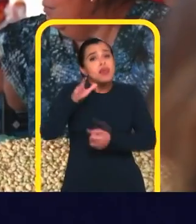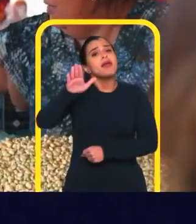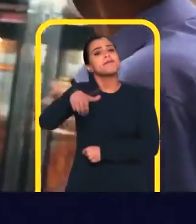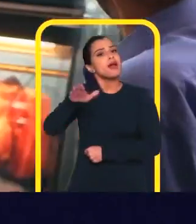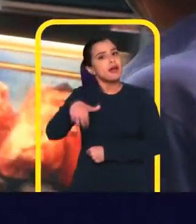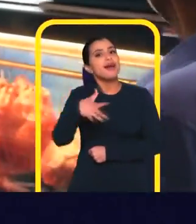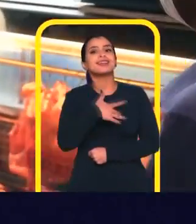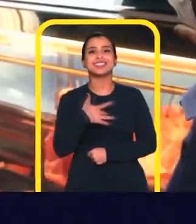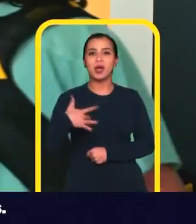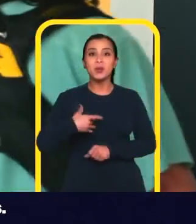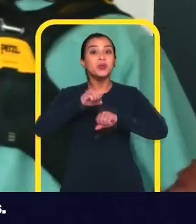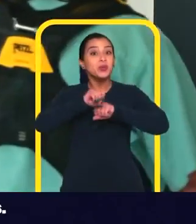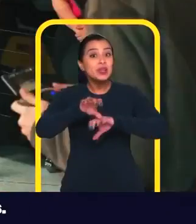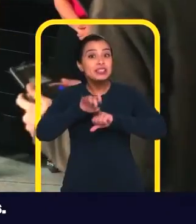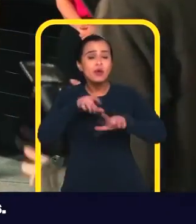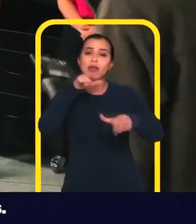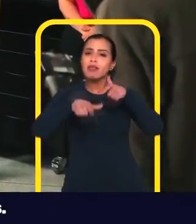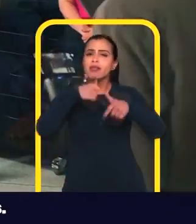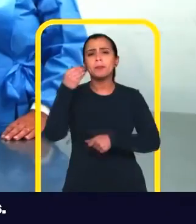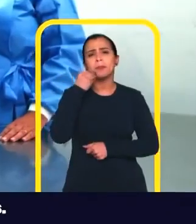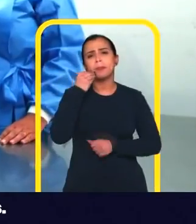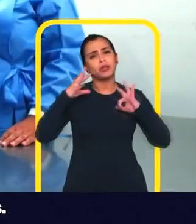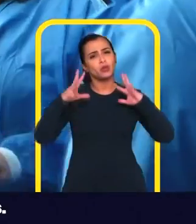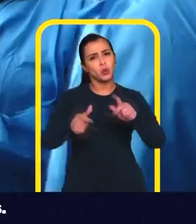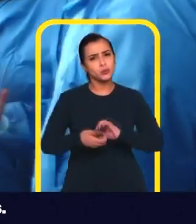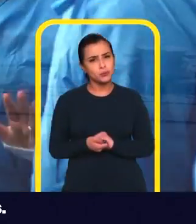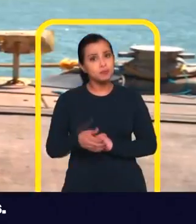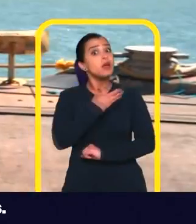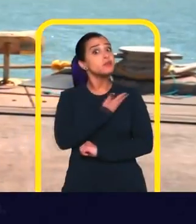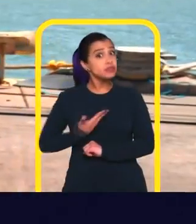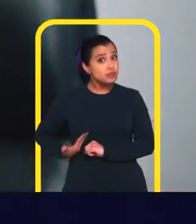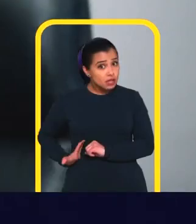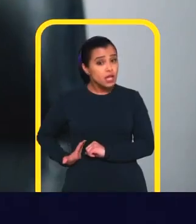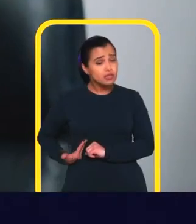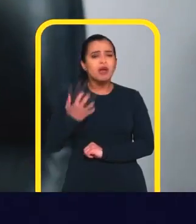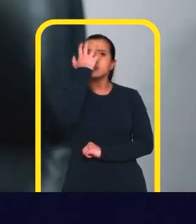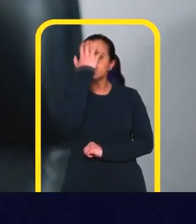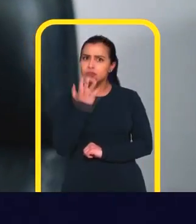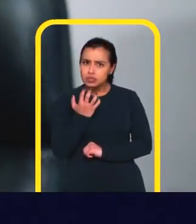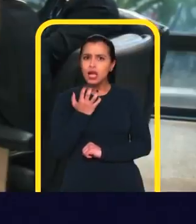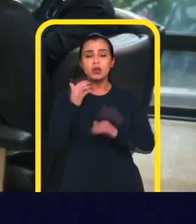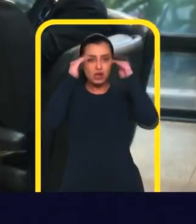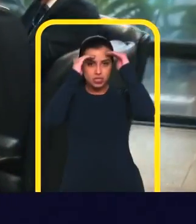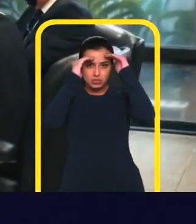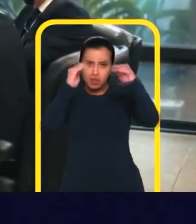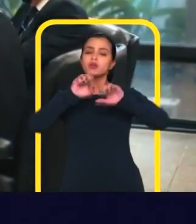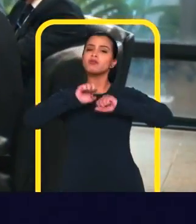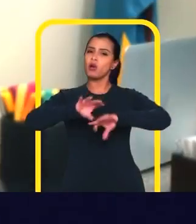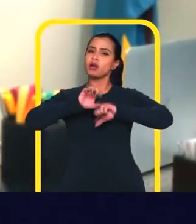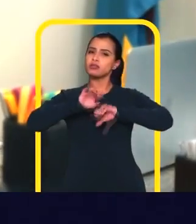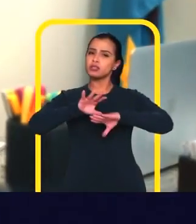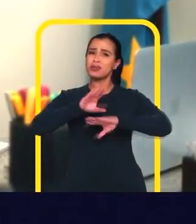Comida mais barata Saúde, educação, emprego e oportunidades Presidência é lugar de coisa séria